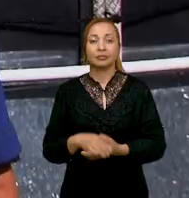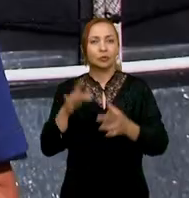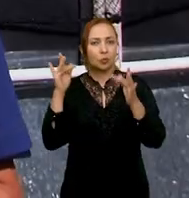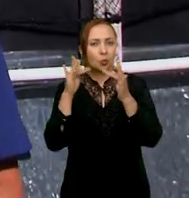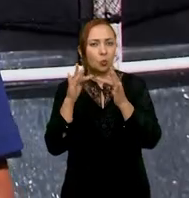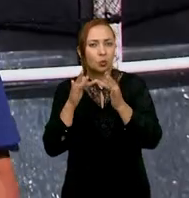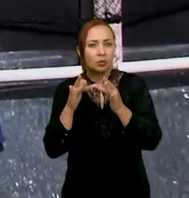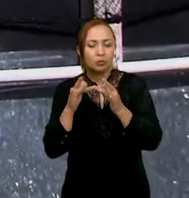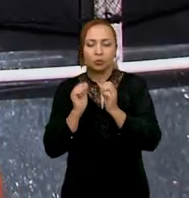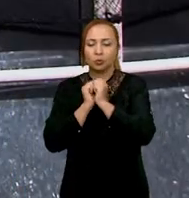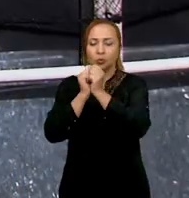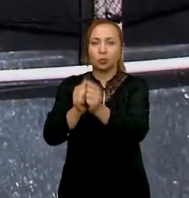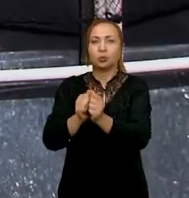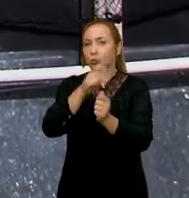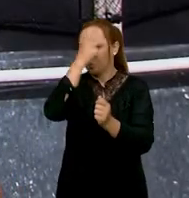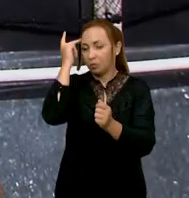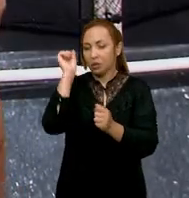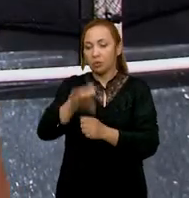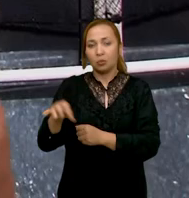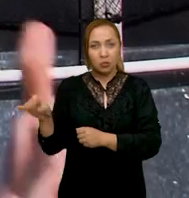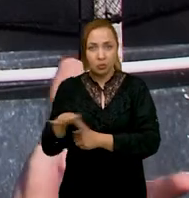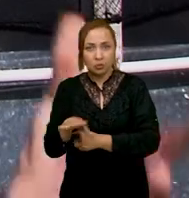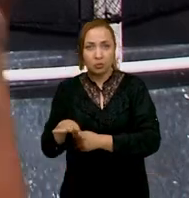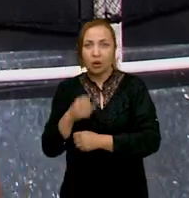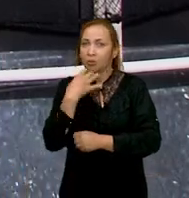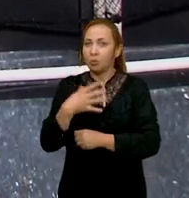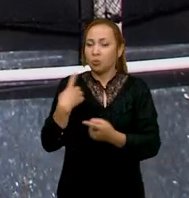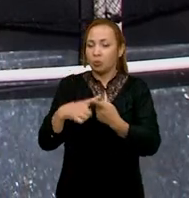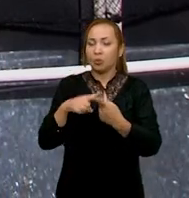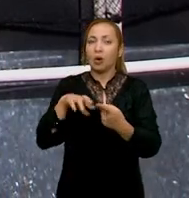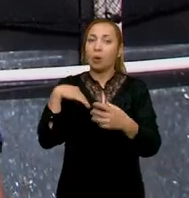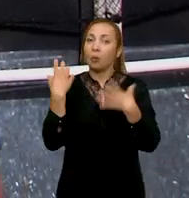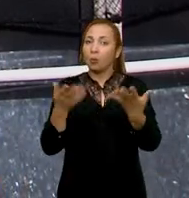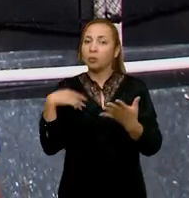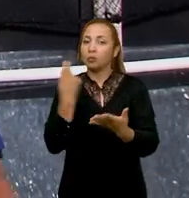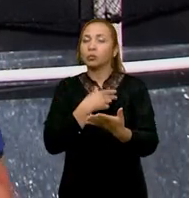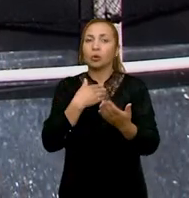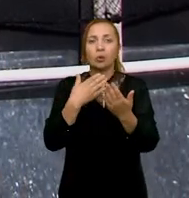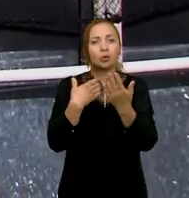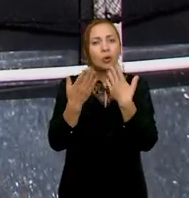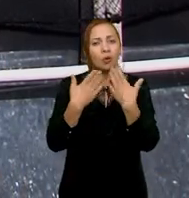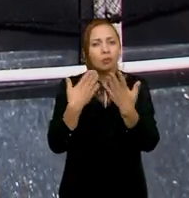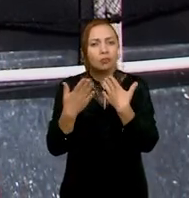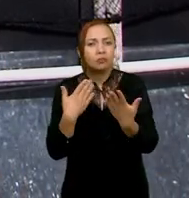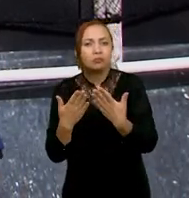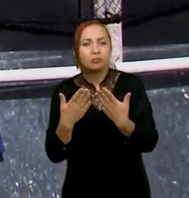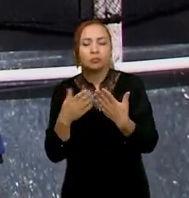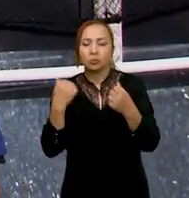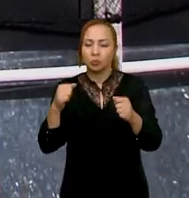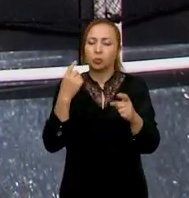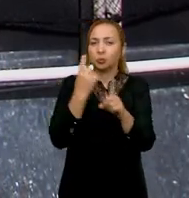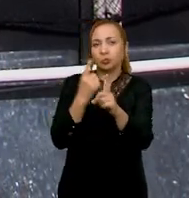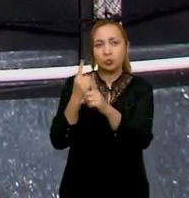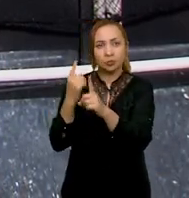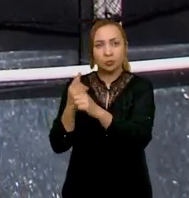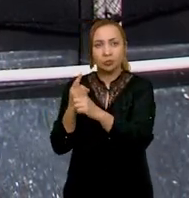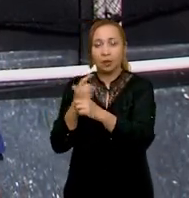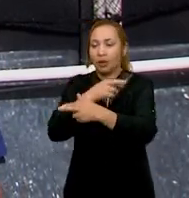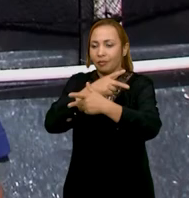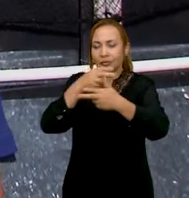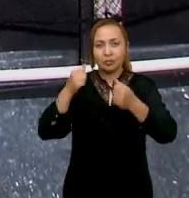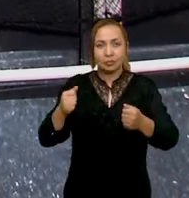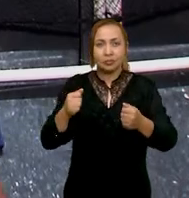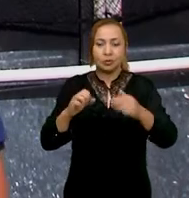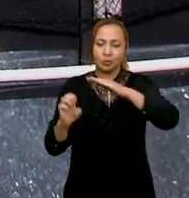O contato com o produtor é interessante, porque quando nós dialogamos sobre a atividade, nós podemos identificar pontos no